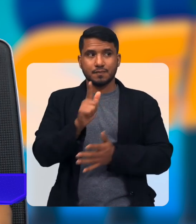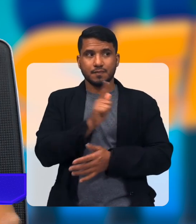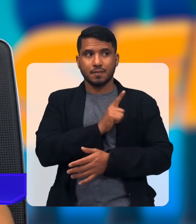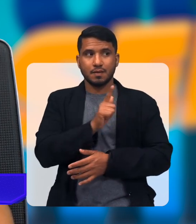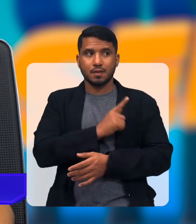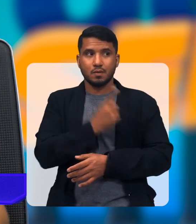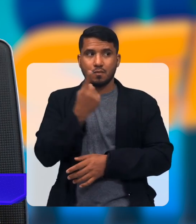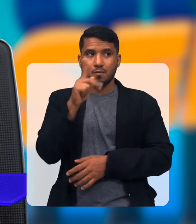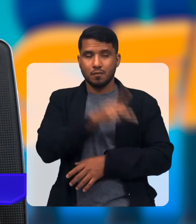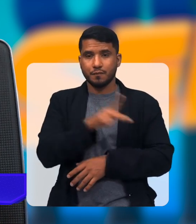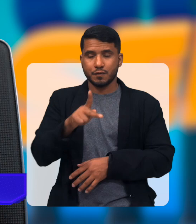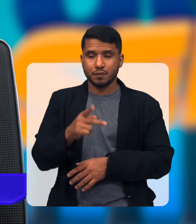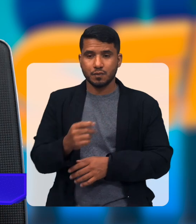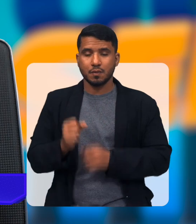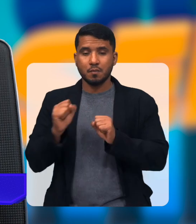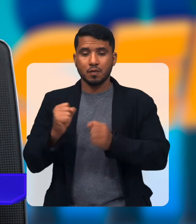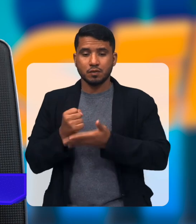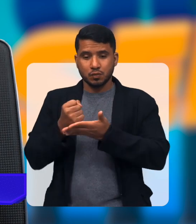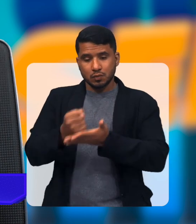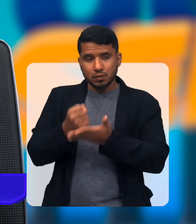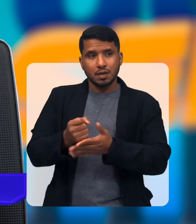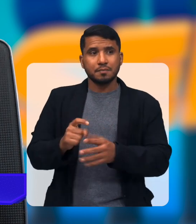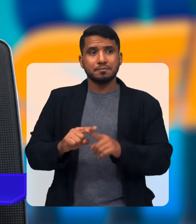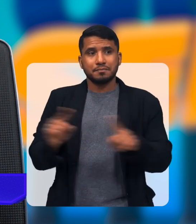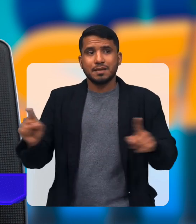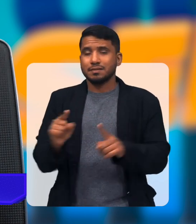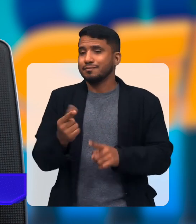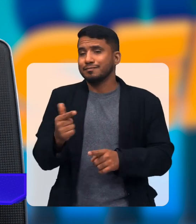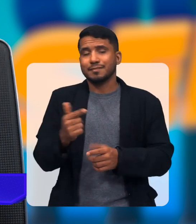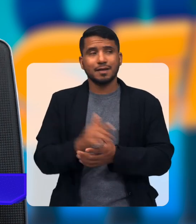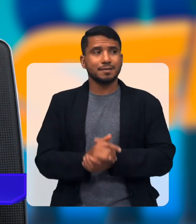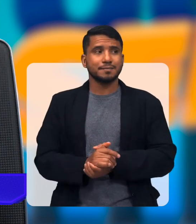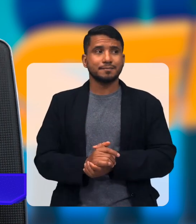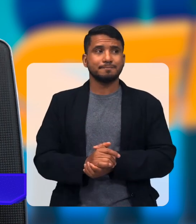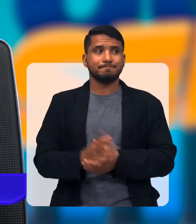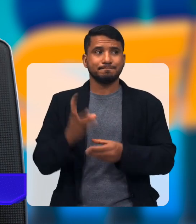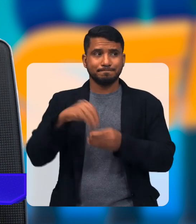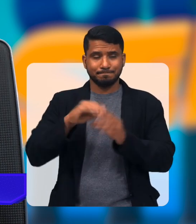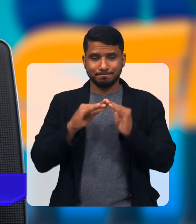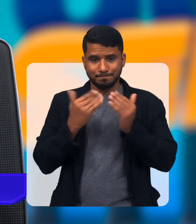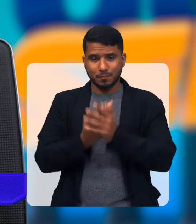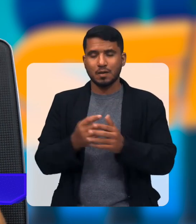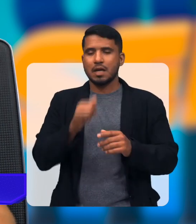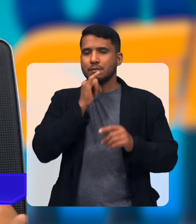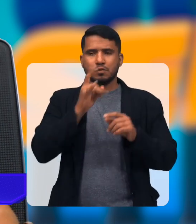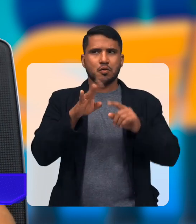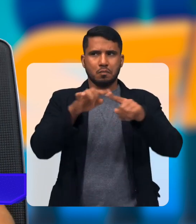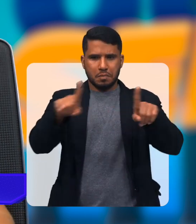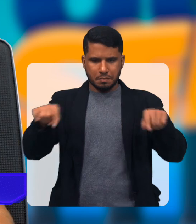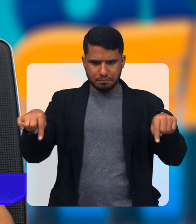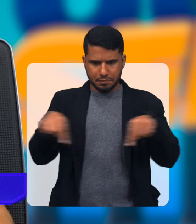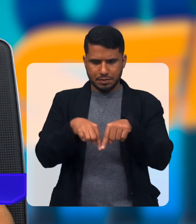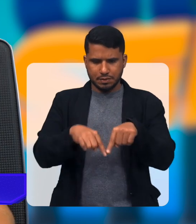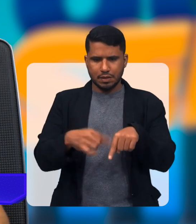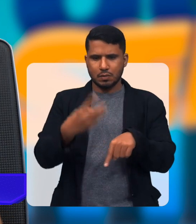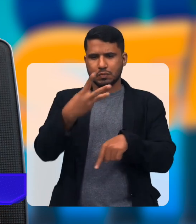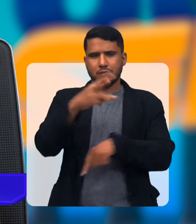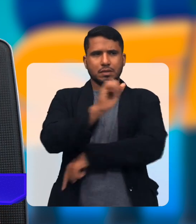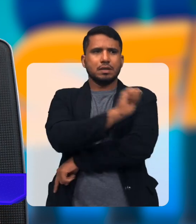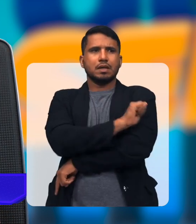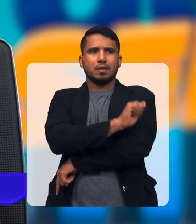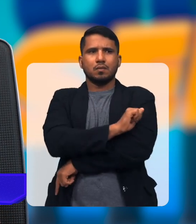um professor auxiliar E muitas das vezes não tem Então, é uma sala de aula